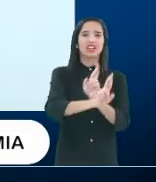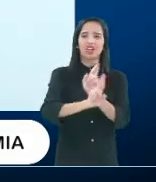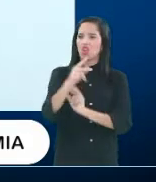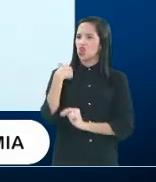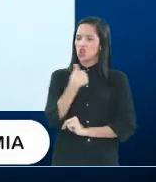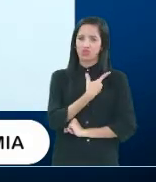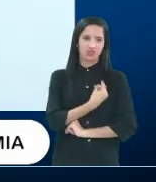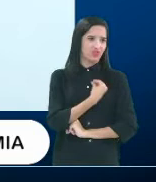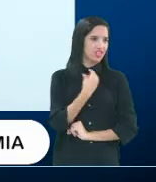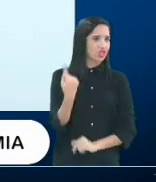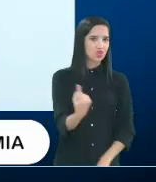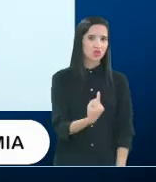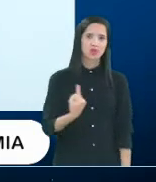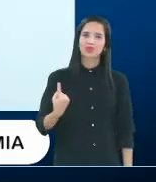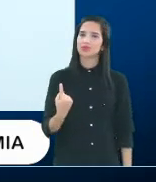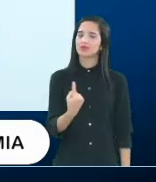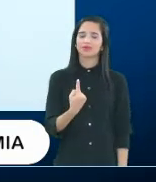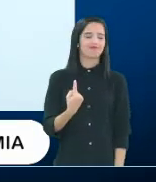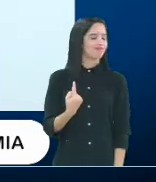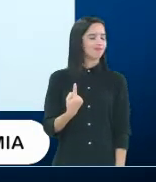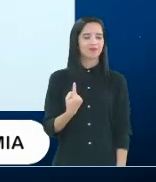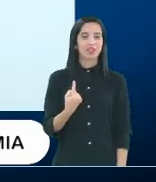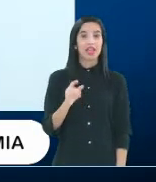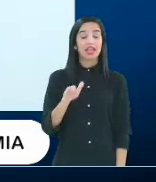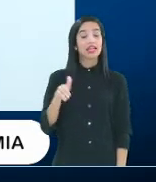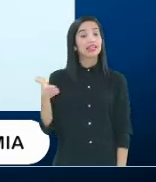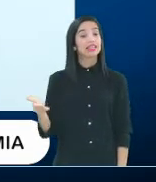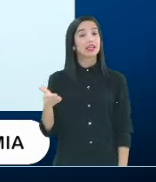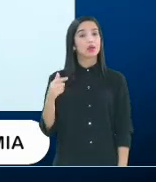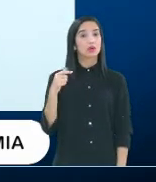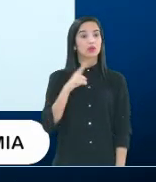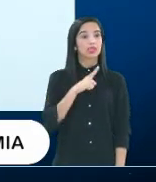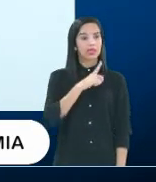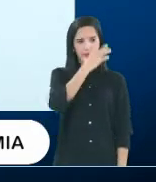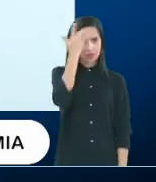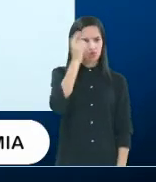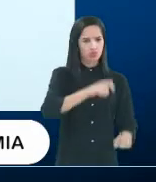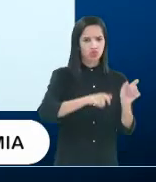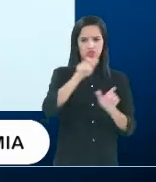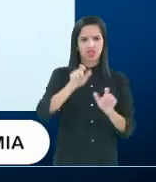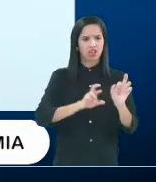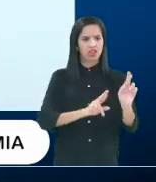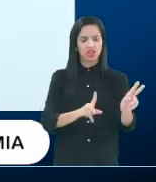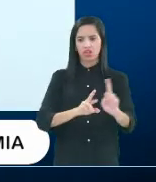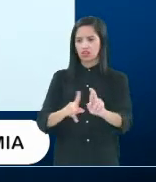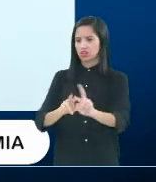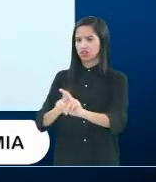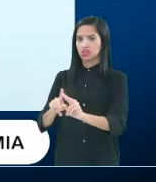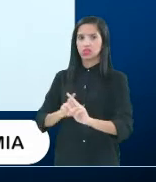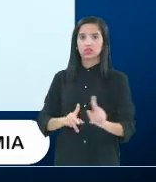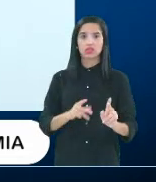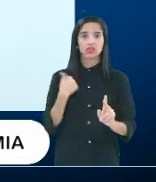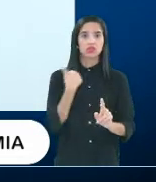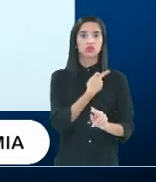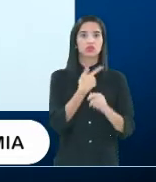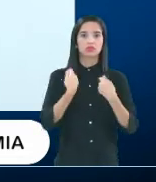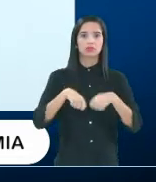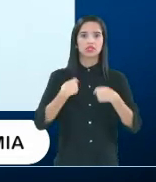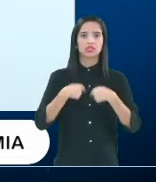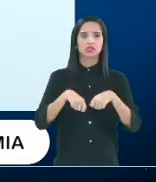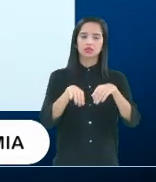mundo. E como existem pessoas diferentes da gente, é preciso a gente entrar num